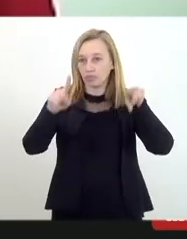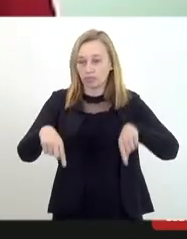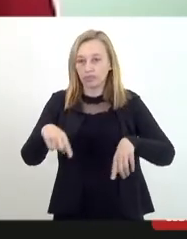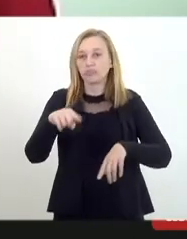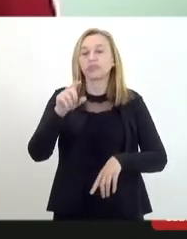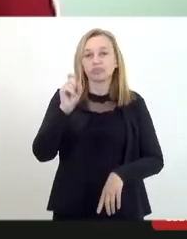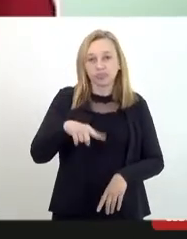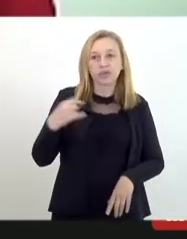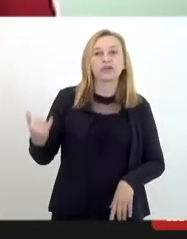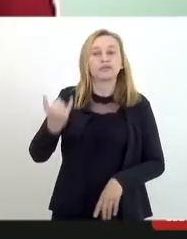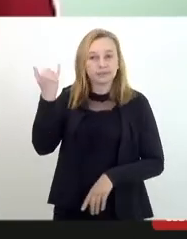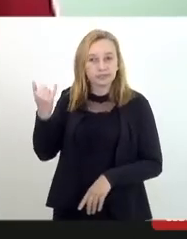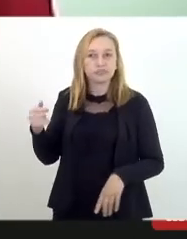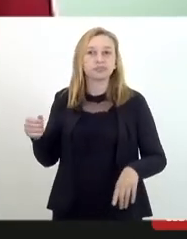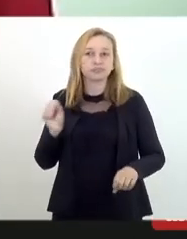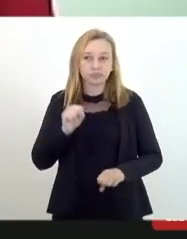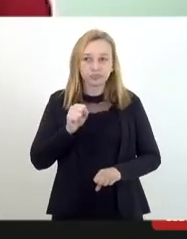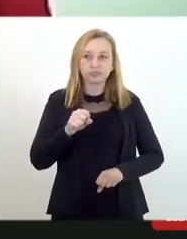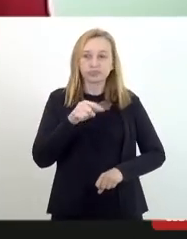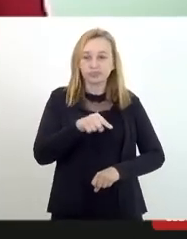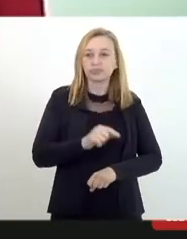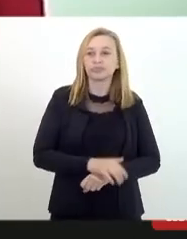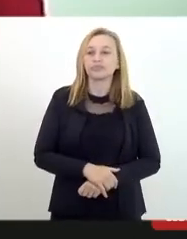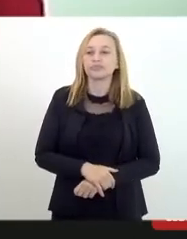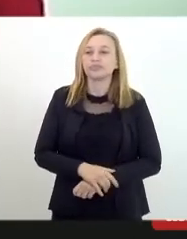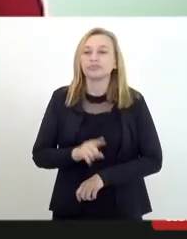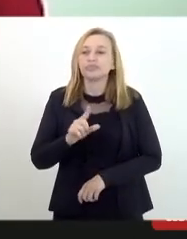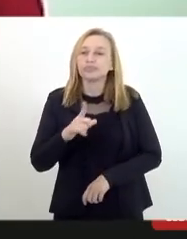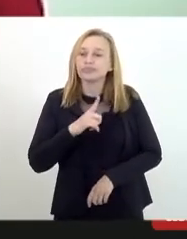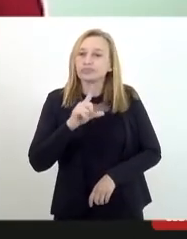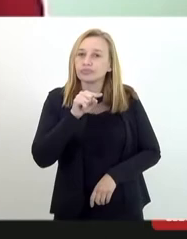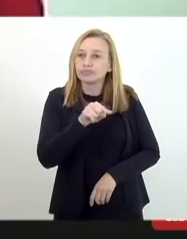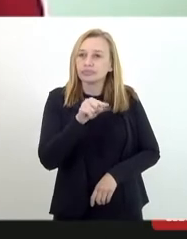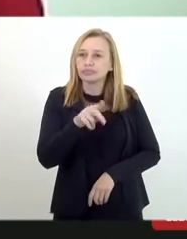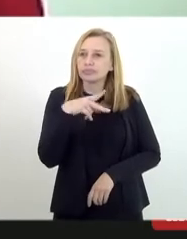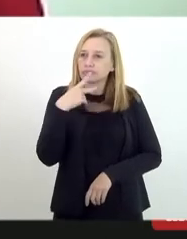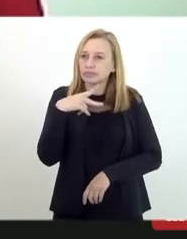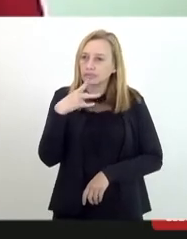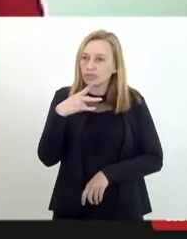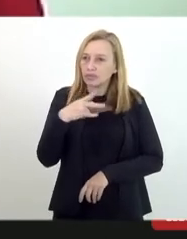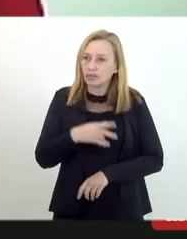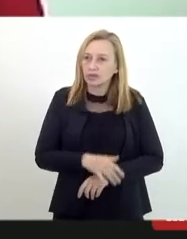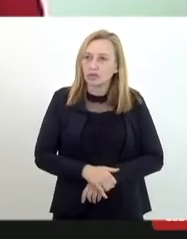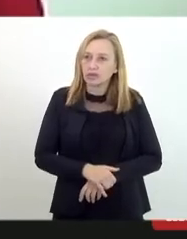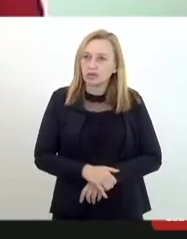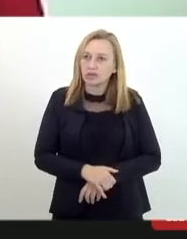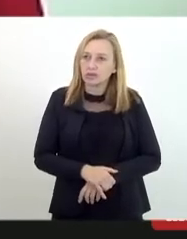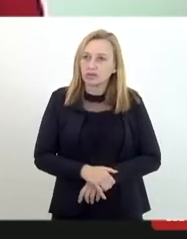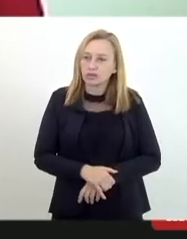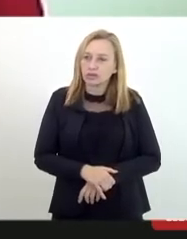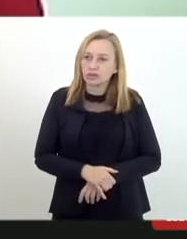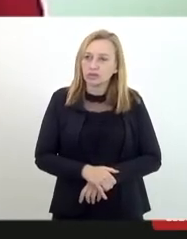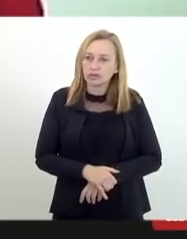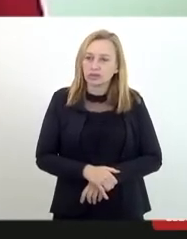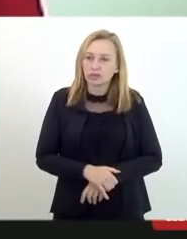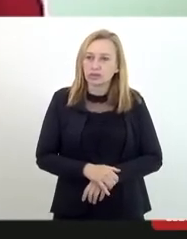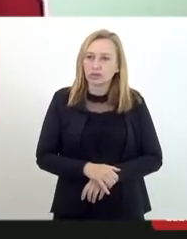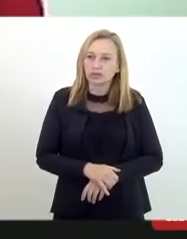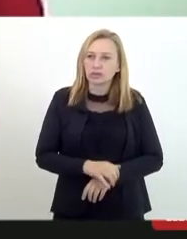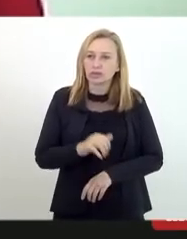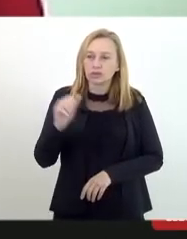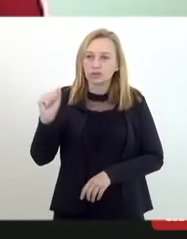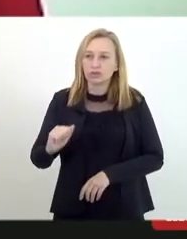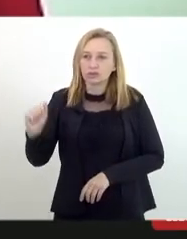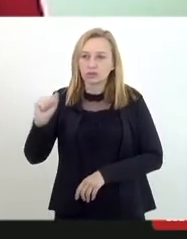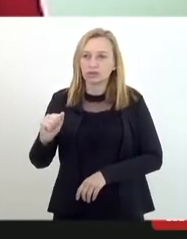importante que seja colocado aqui. Houve uma manifestação aqui por parte da assessoria do deputado Carlos